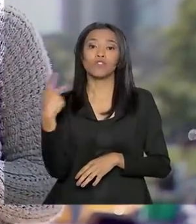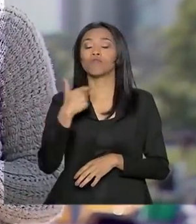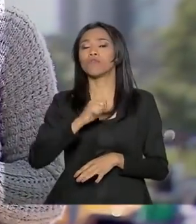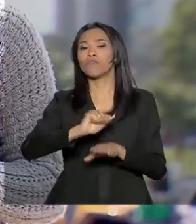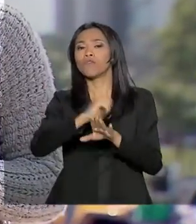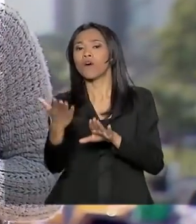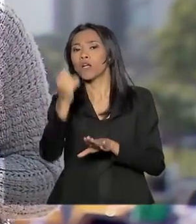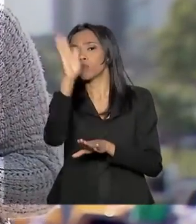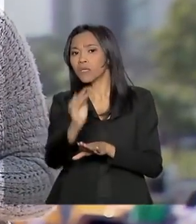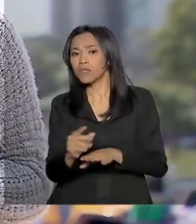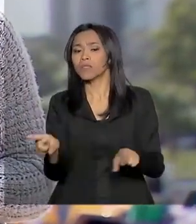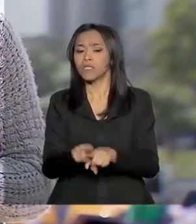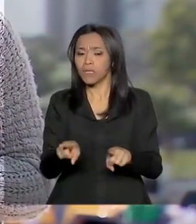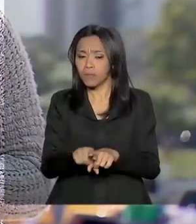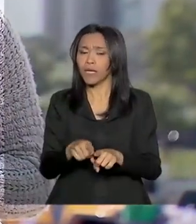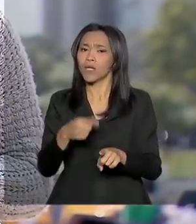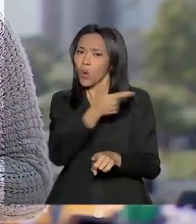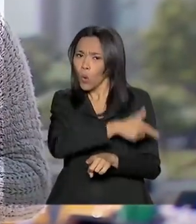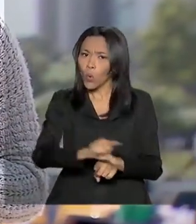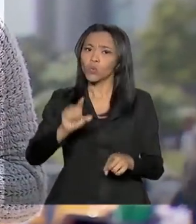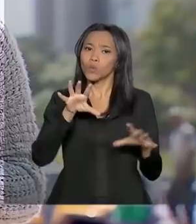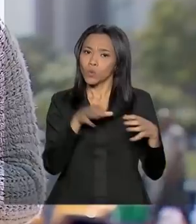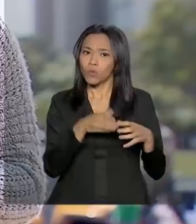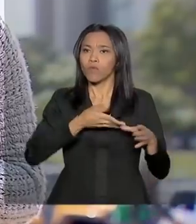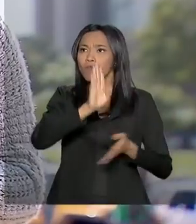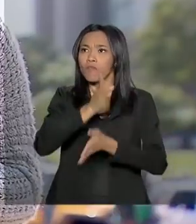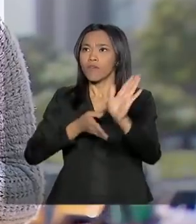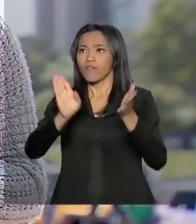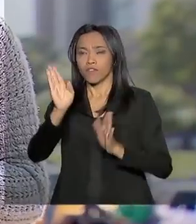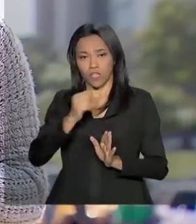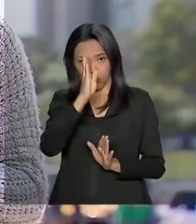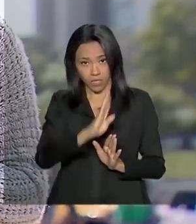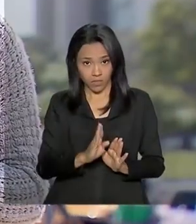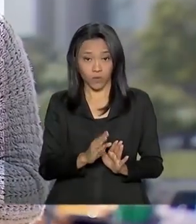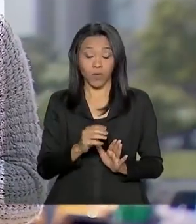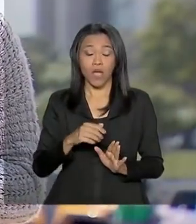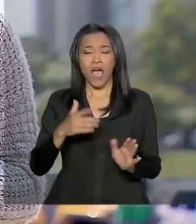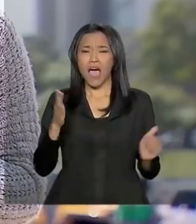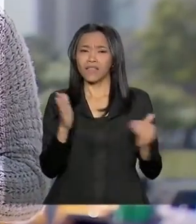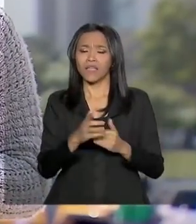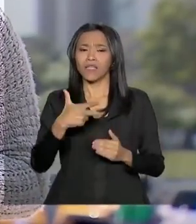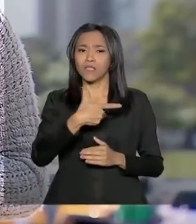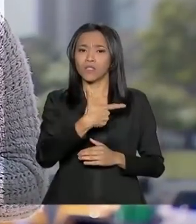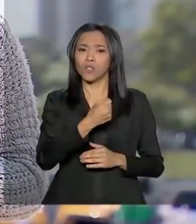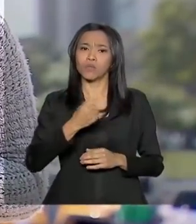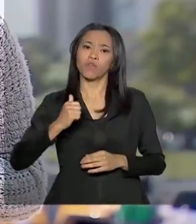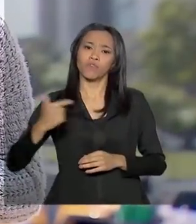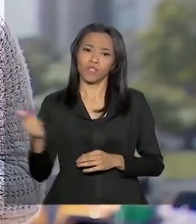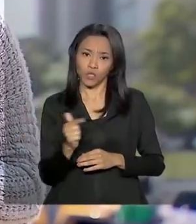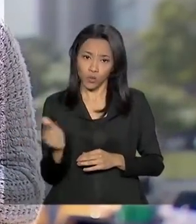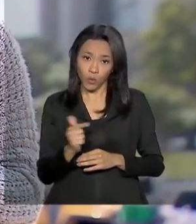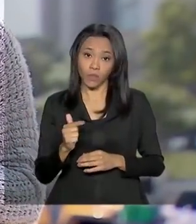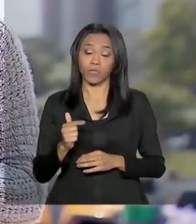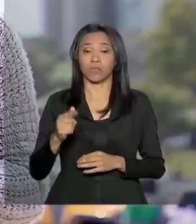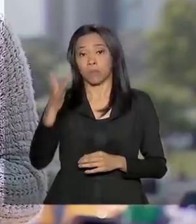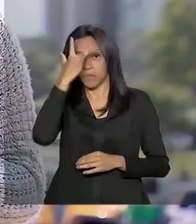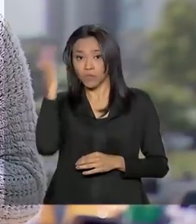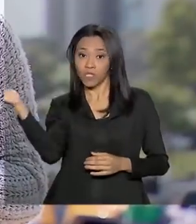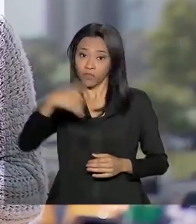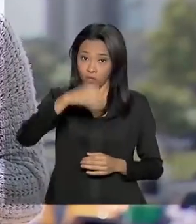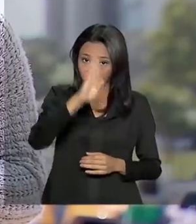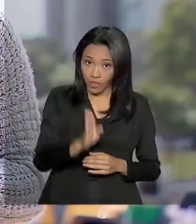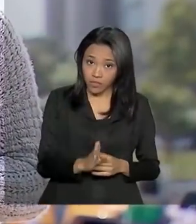brasileiros viajaram pelo país. A meta é que, até 2022, o número de visitantes estrangeiros por ano